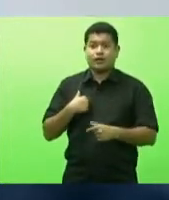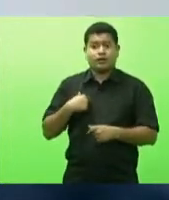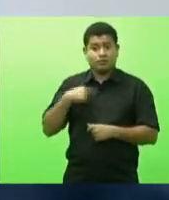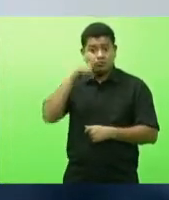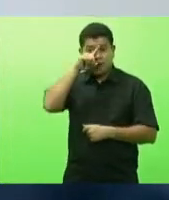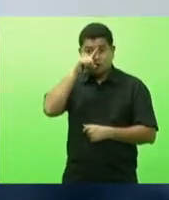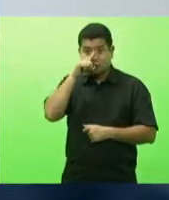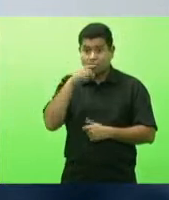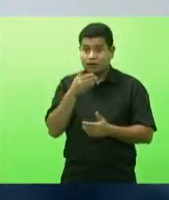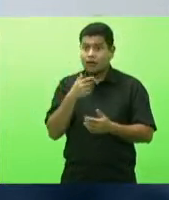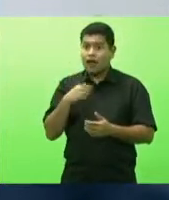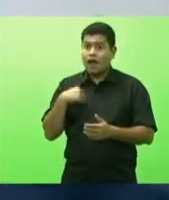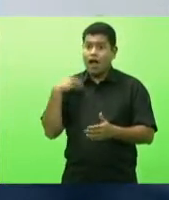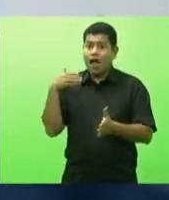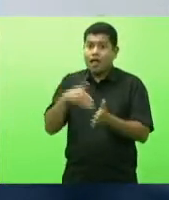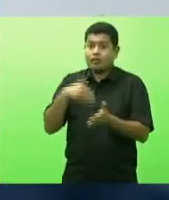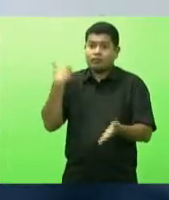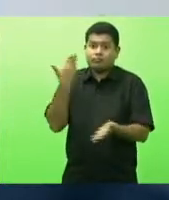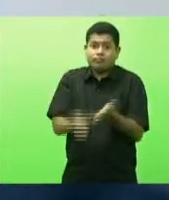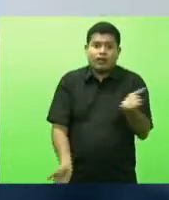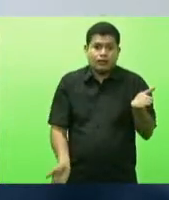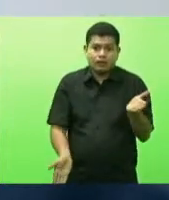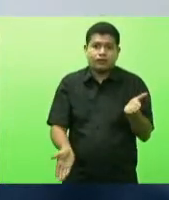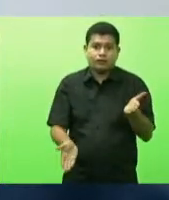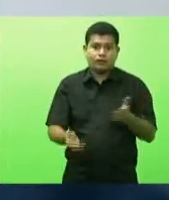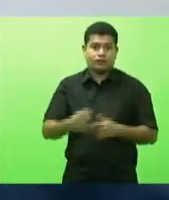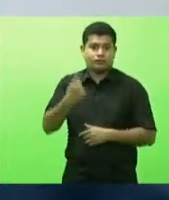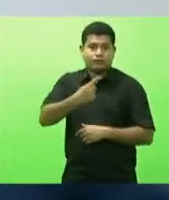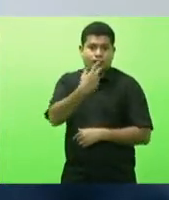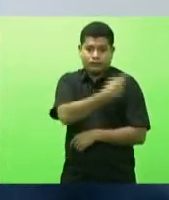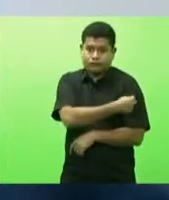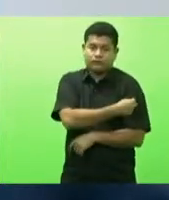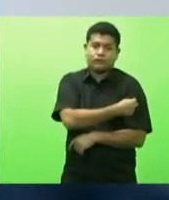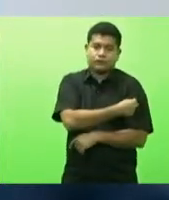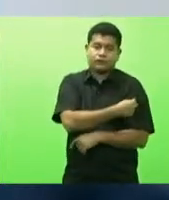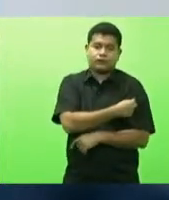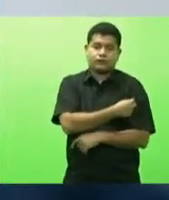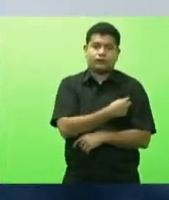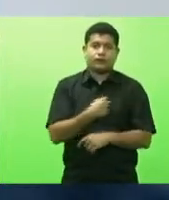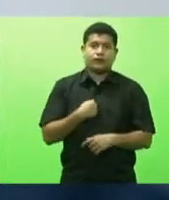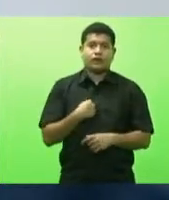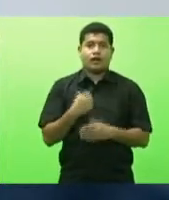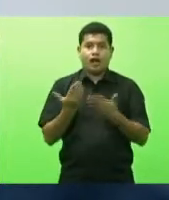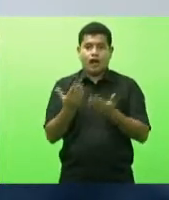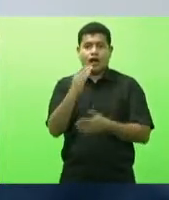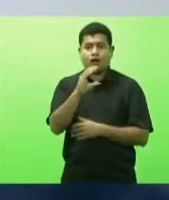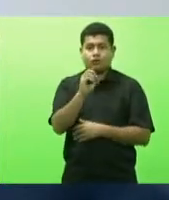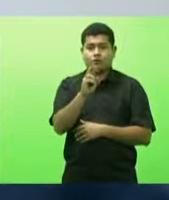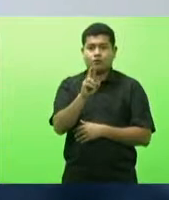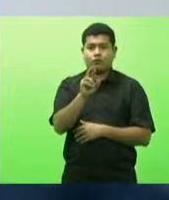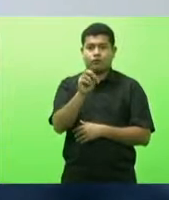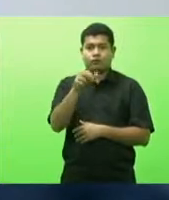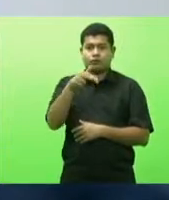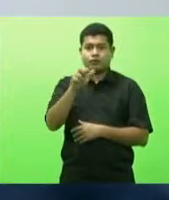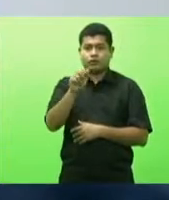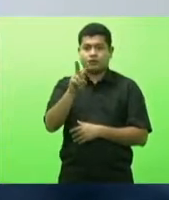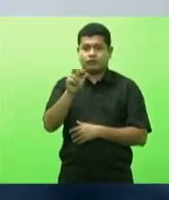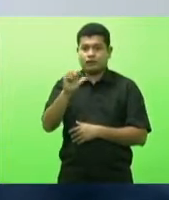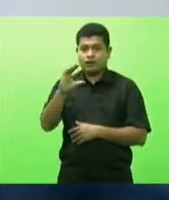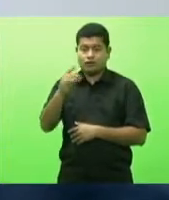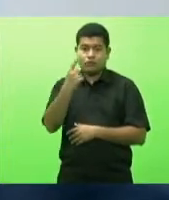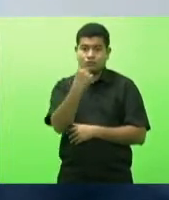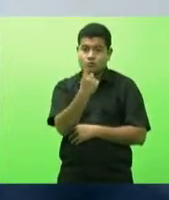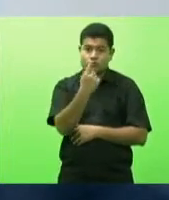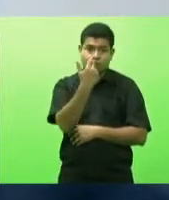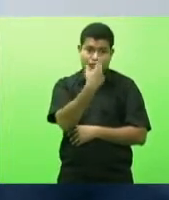a primeira dose da vacina mais uma vez a Coronavac ela é dose única a AstraZeneca